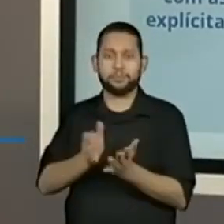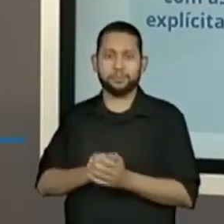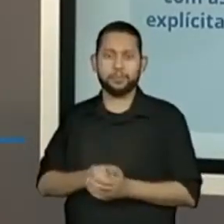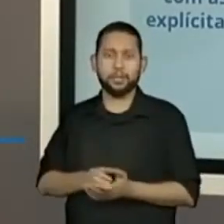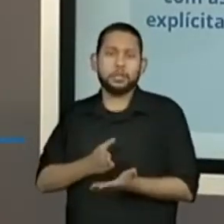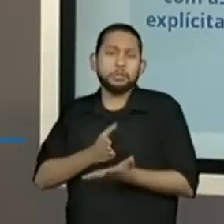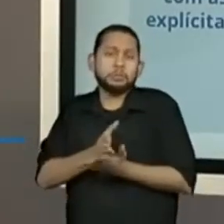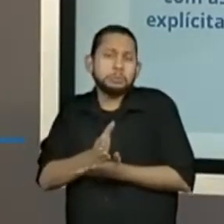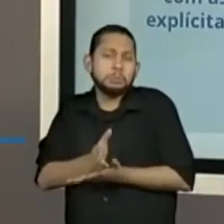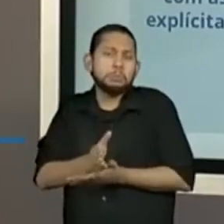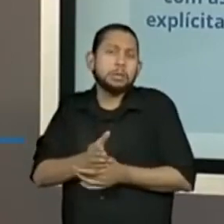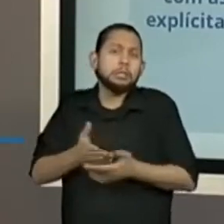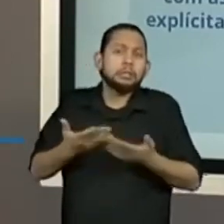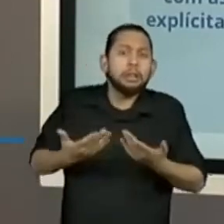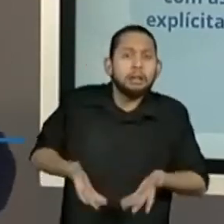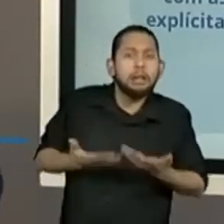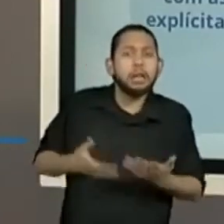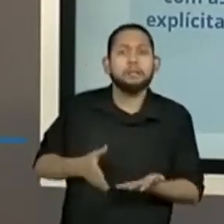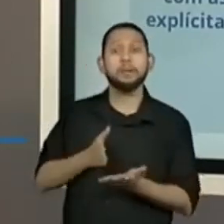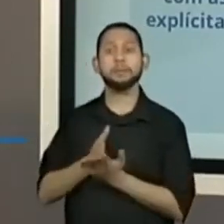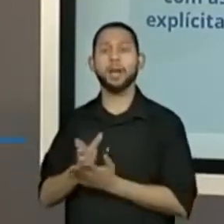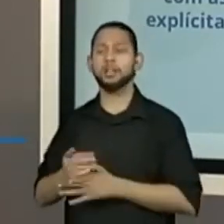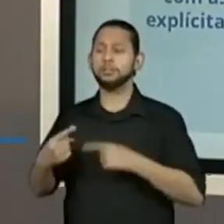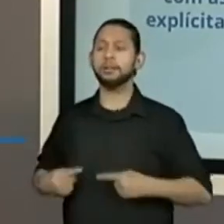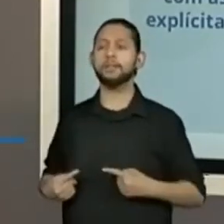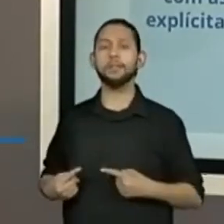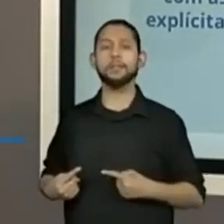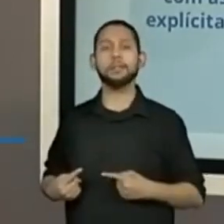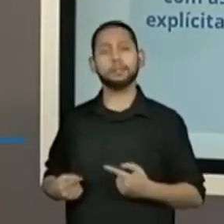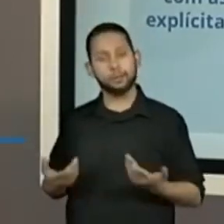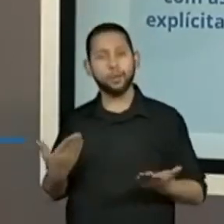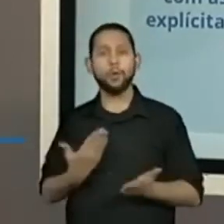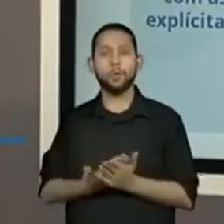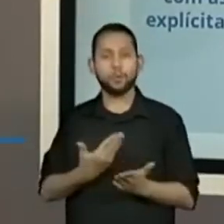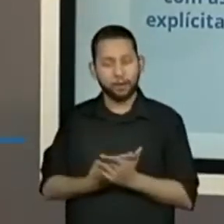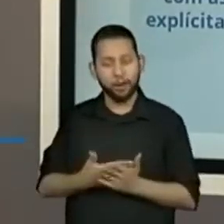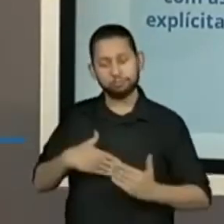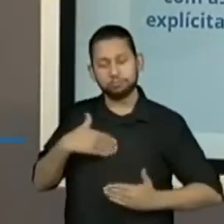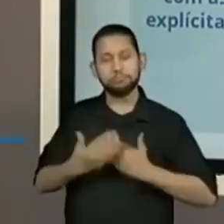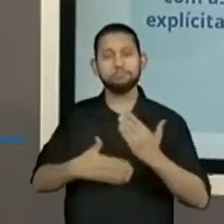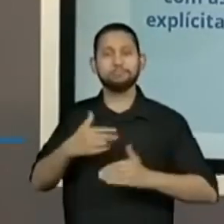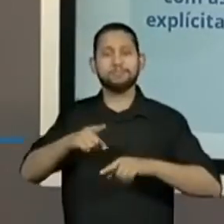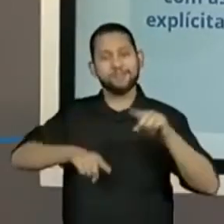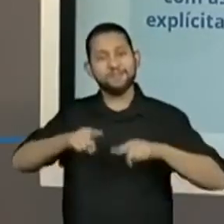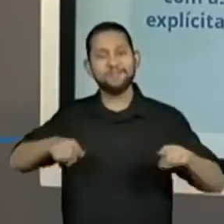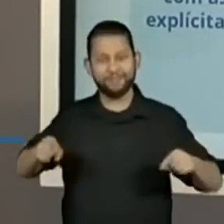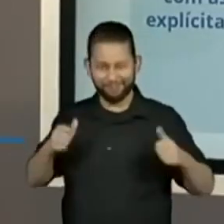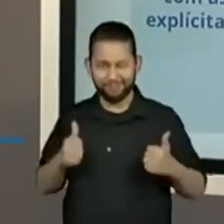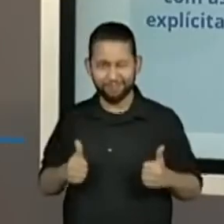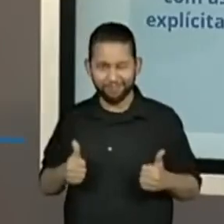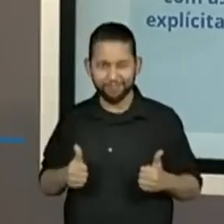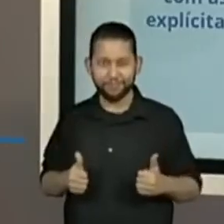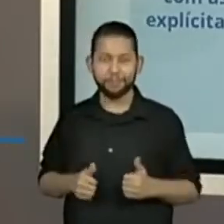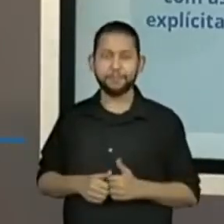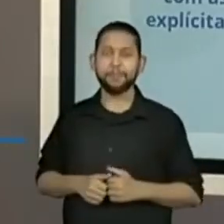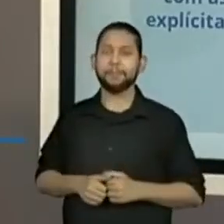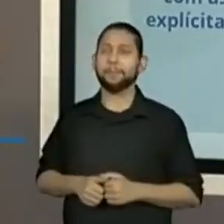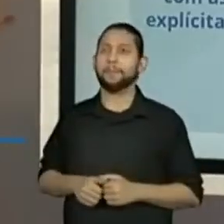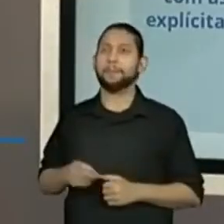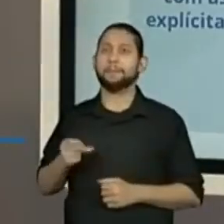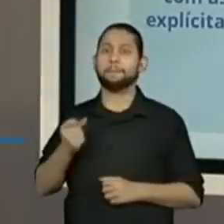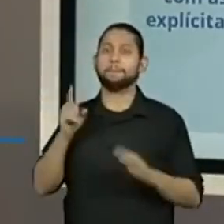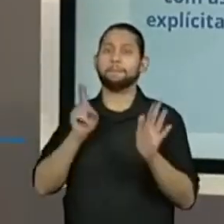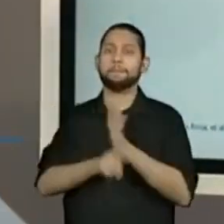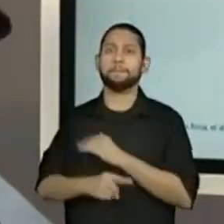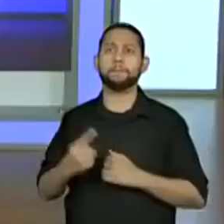desafiadoras para um, menos desafiadoras para outros, então aula após aulas vamos variando a metodologia. Então vamos para a primeira